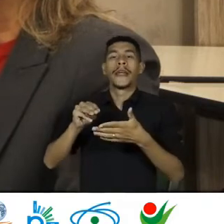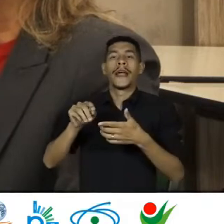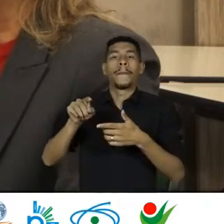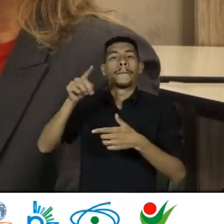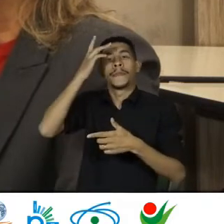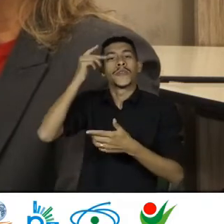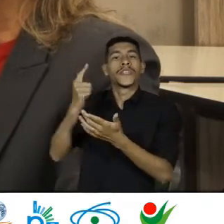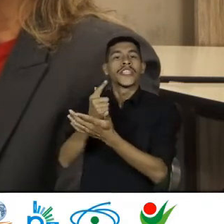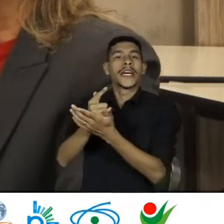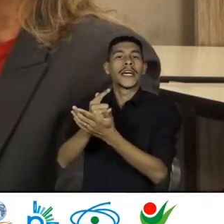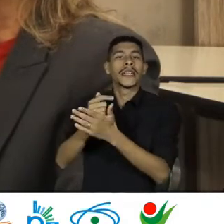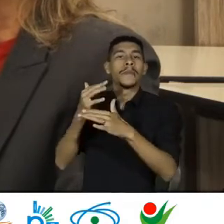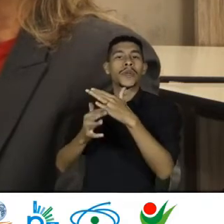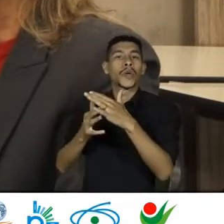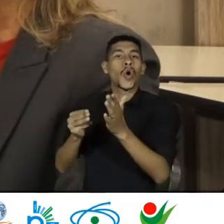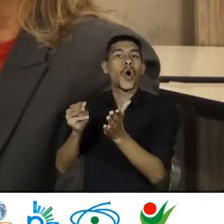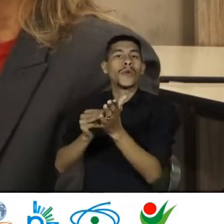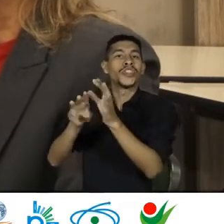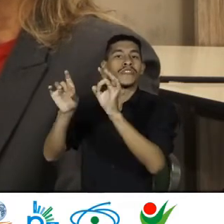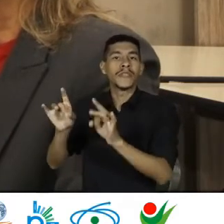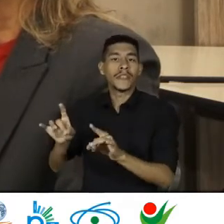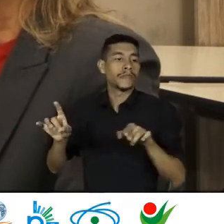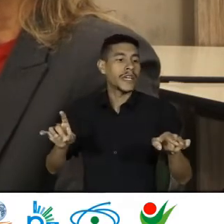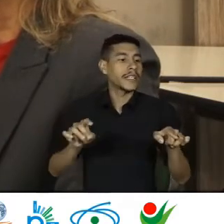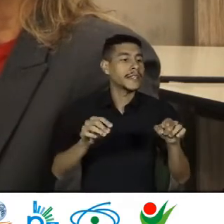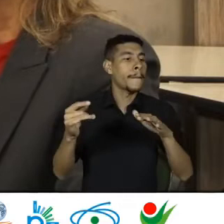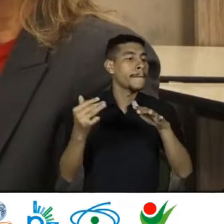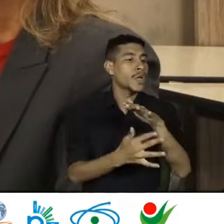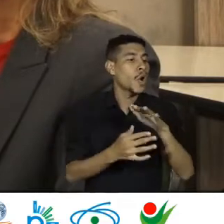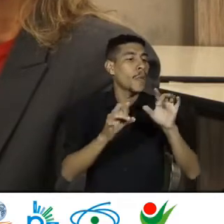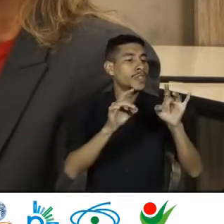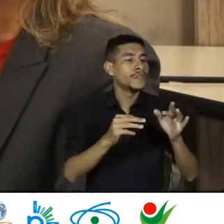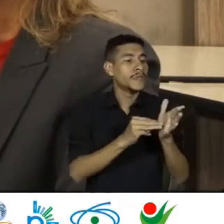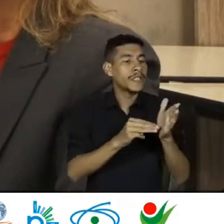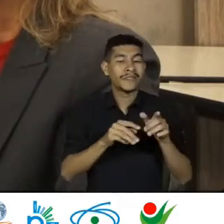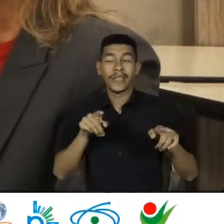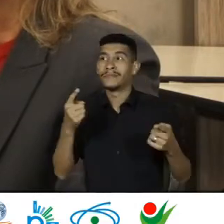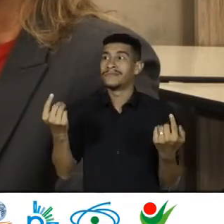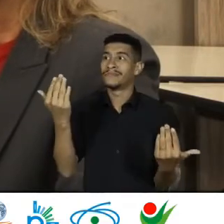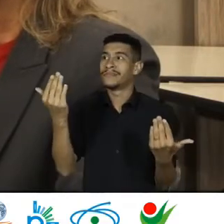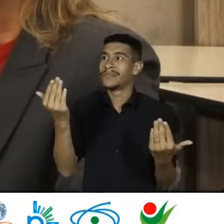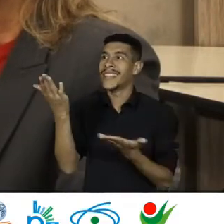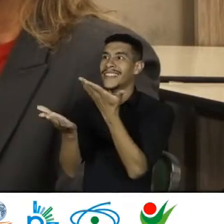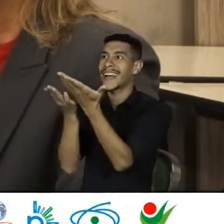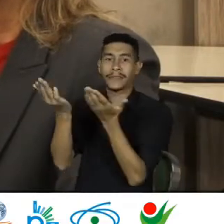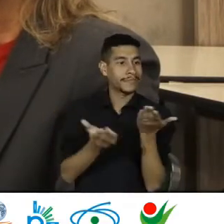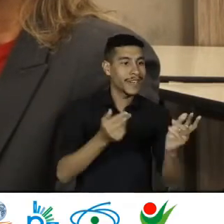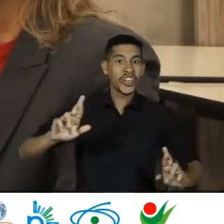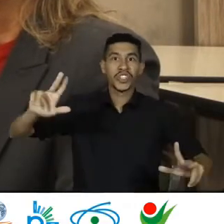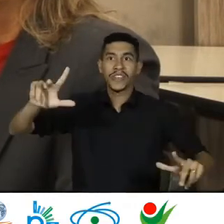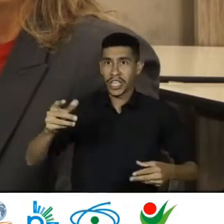migração E aí Eu falo Da minha Percepção Assim puramente Empírica Se há um